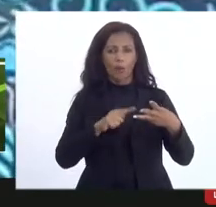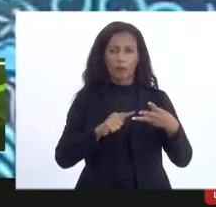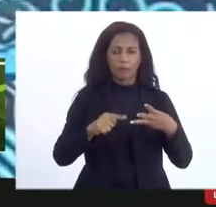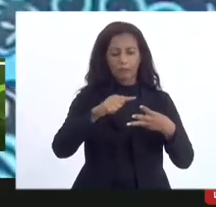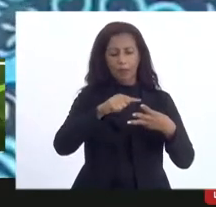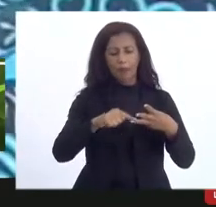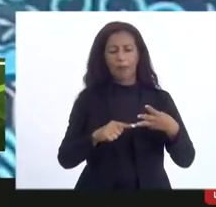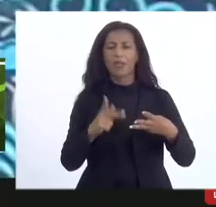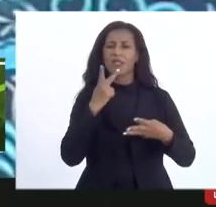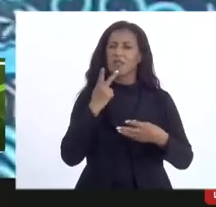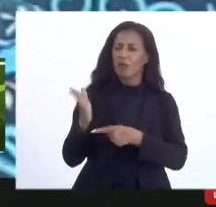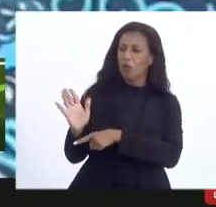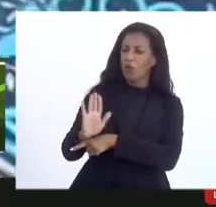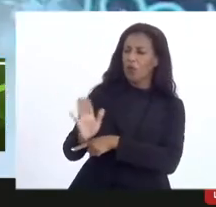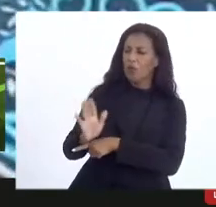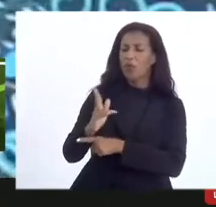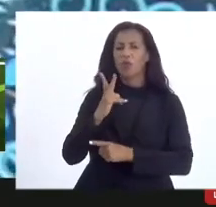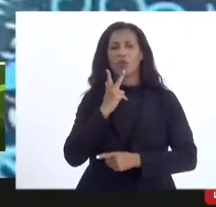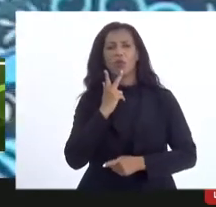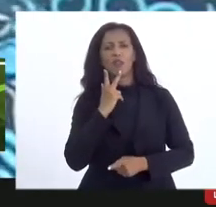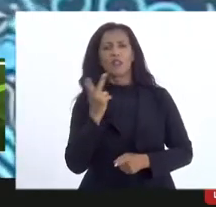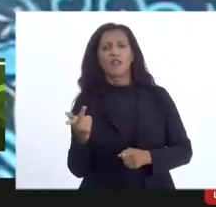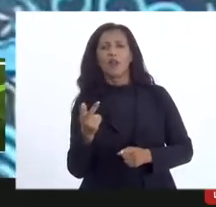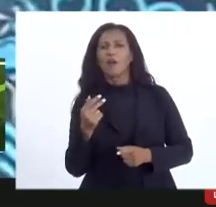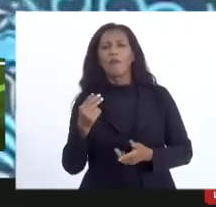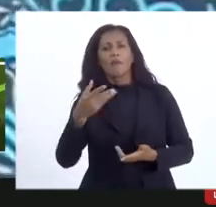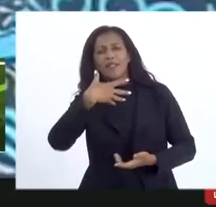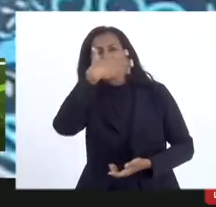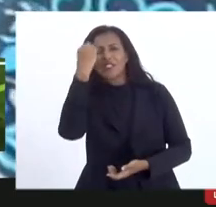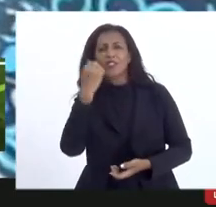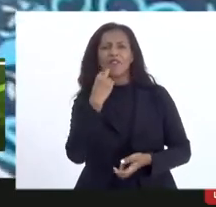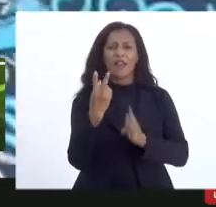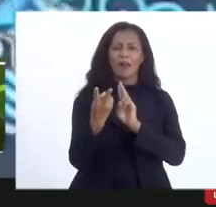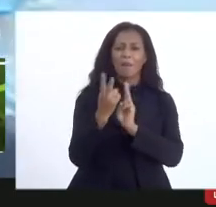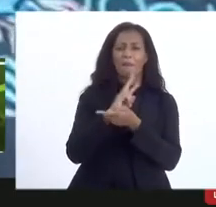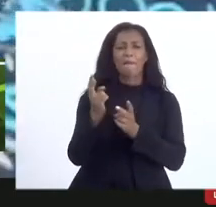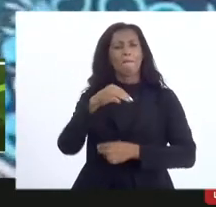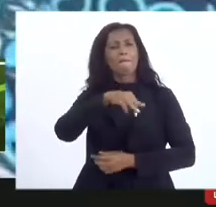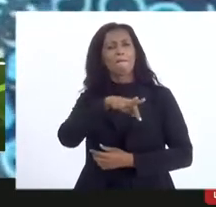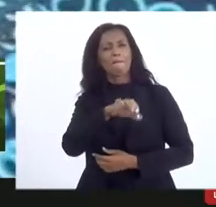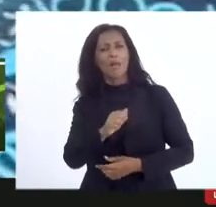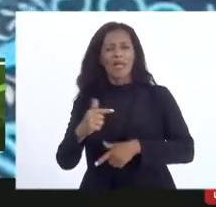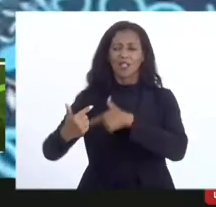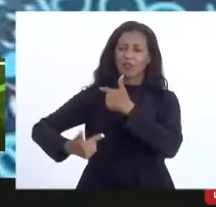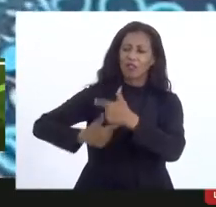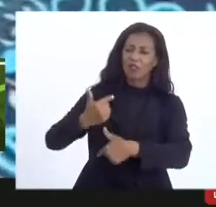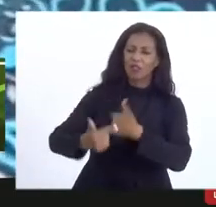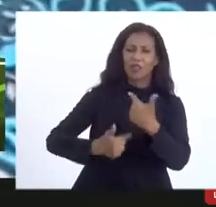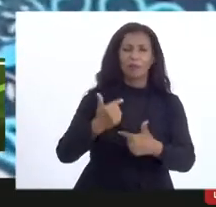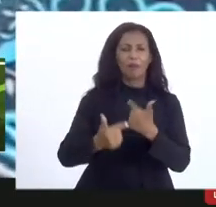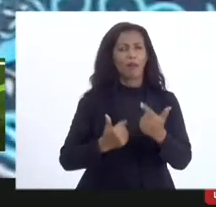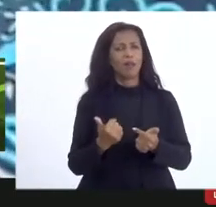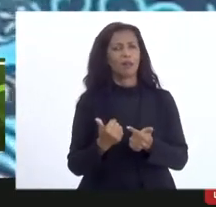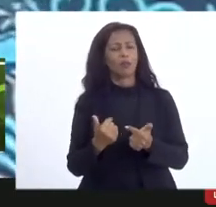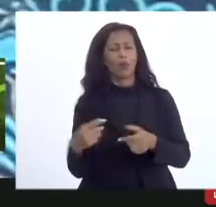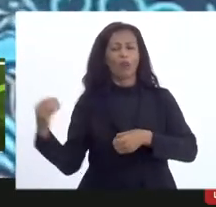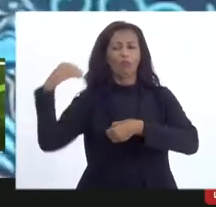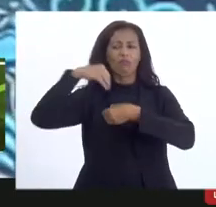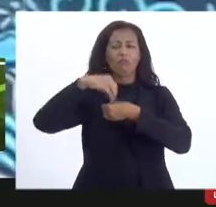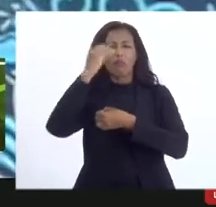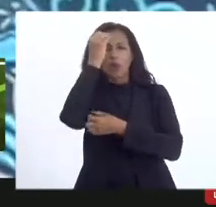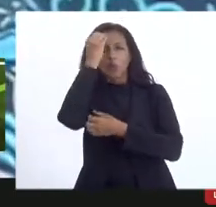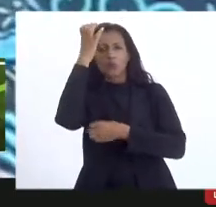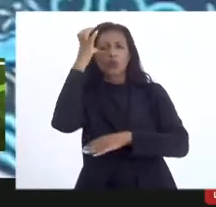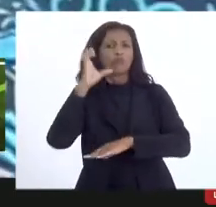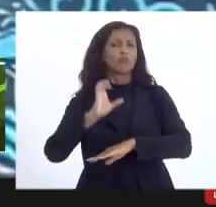se falou muito de filmes mas não se falou de mestres e mestras não se falou de muitos trabalhadores e trabalhadoras de das culturas desse